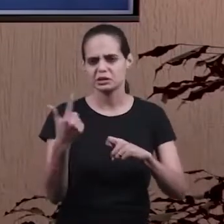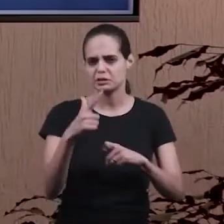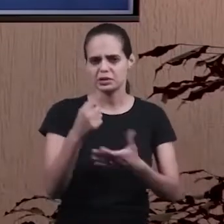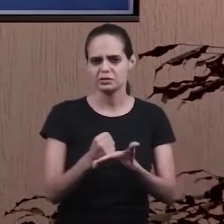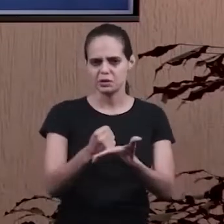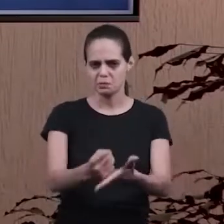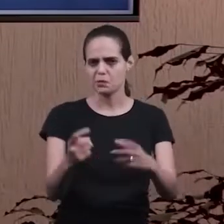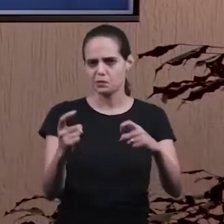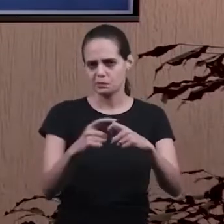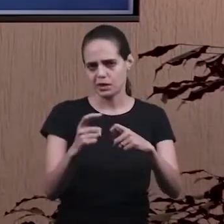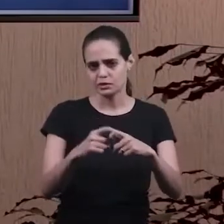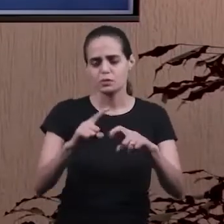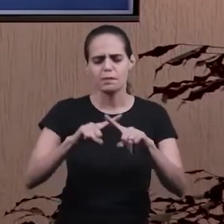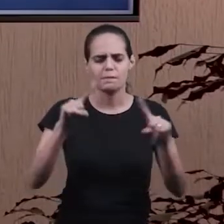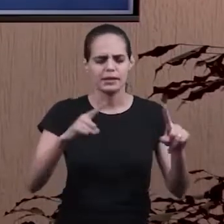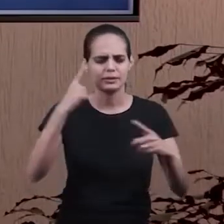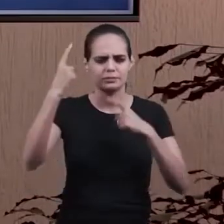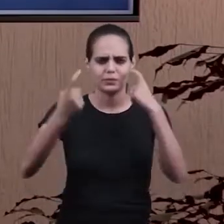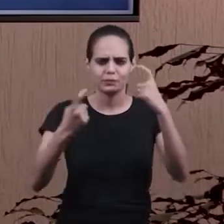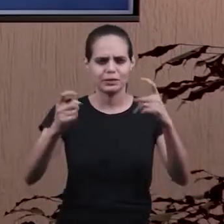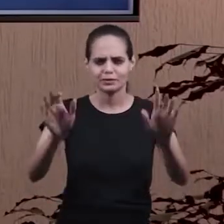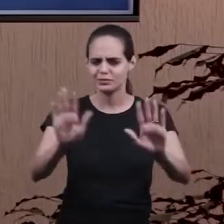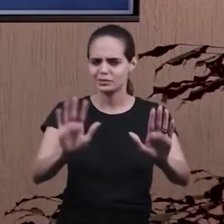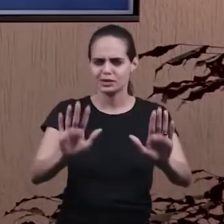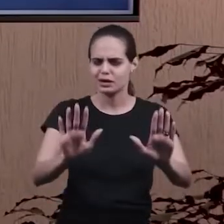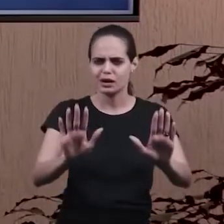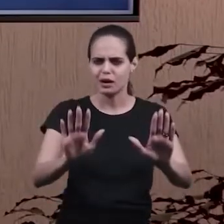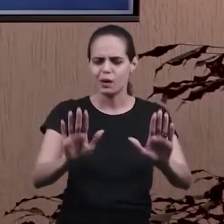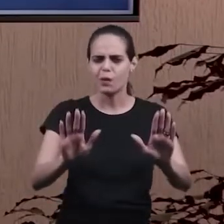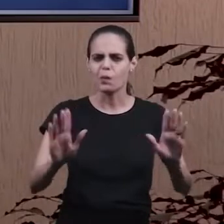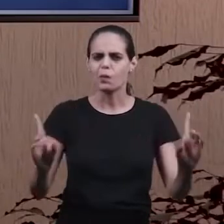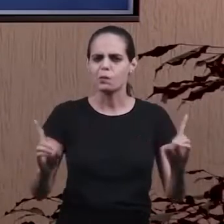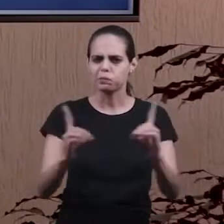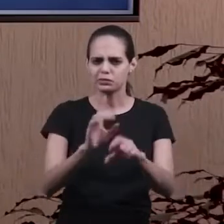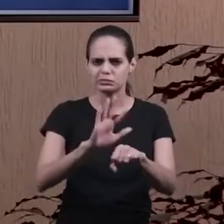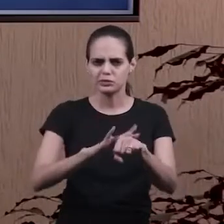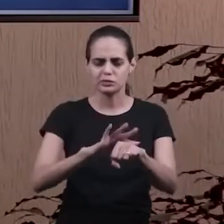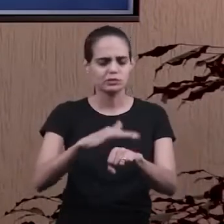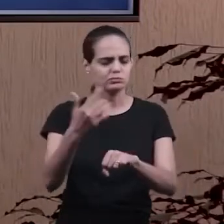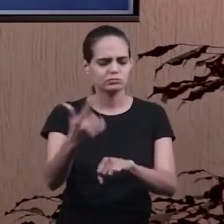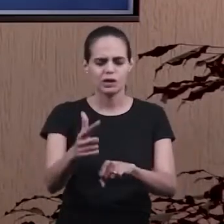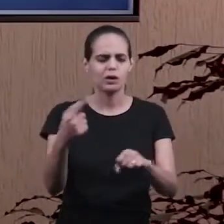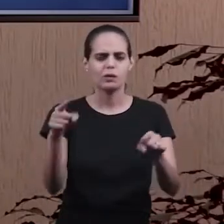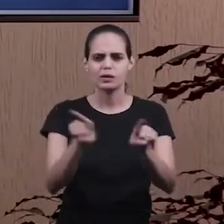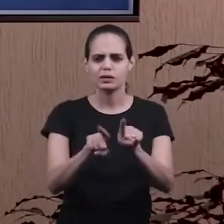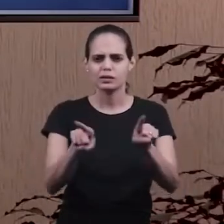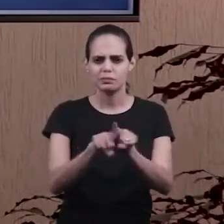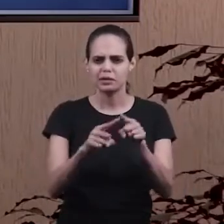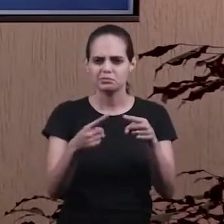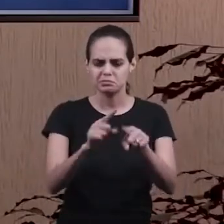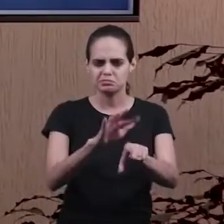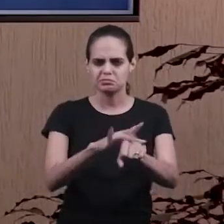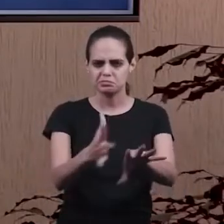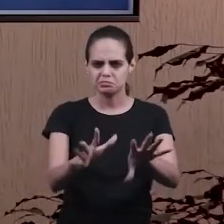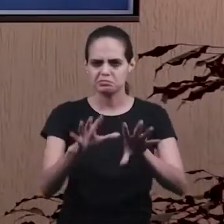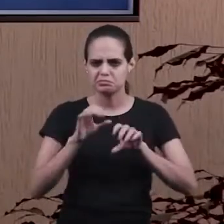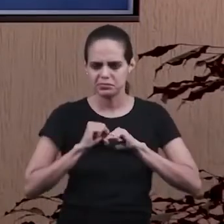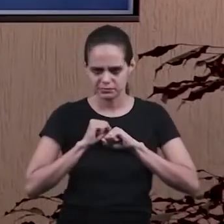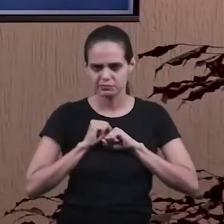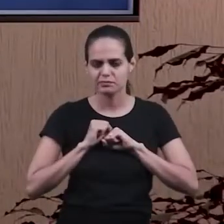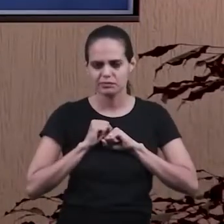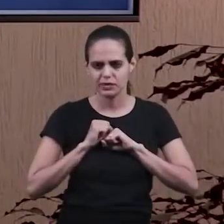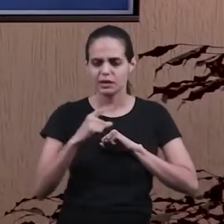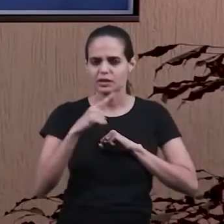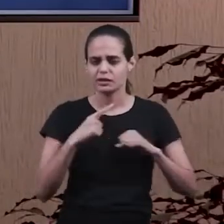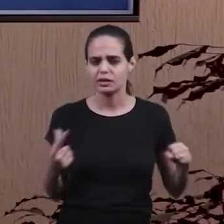mas vocês não precisam ficar preocupados com o diagnóstico e nem com as comorbidades, que é aquilo que vem